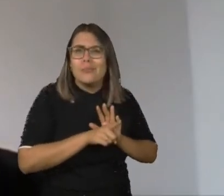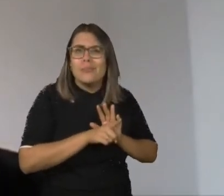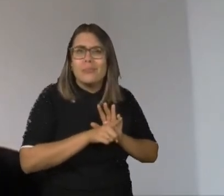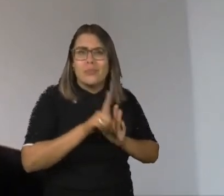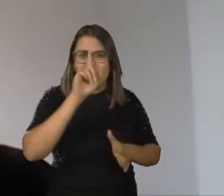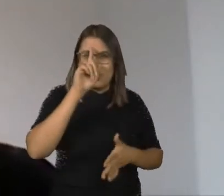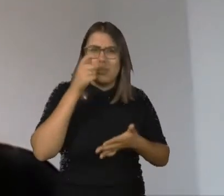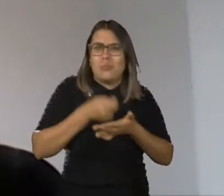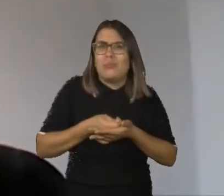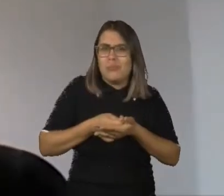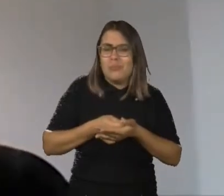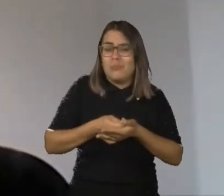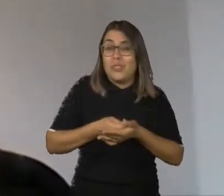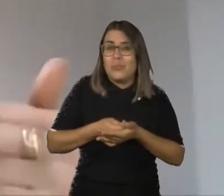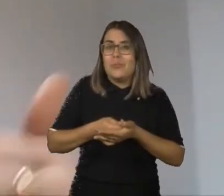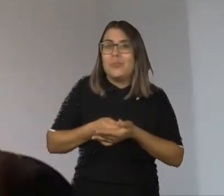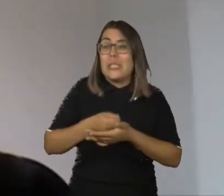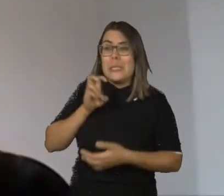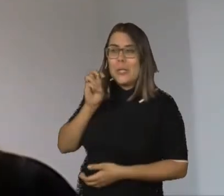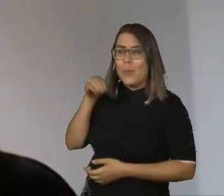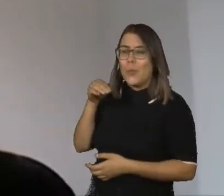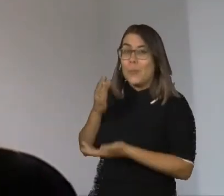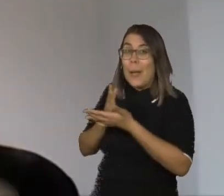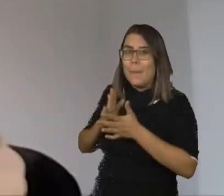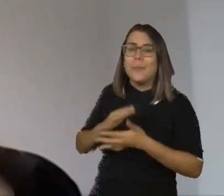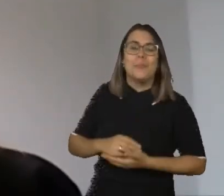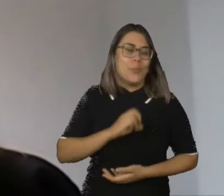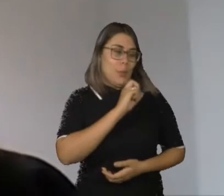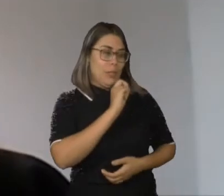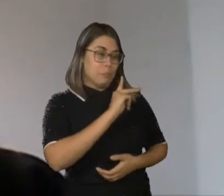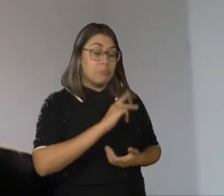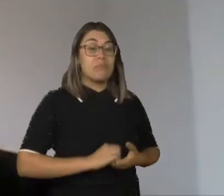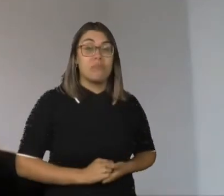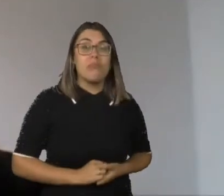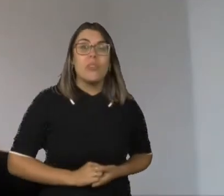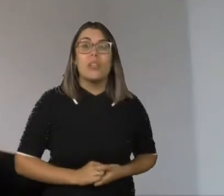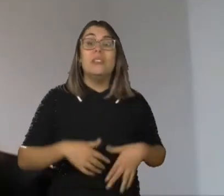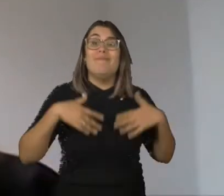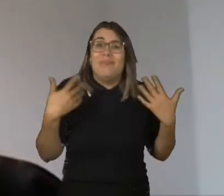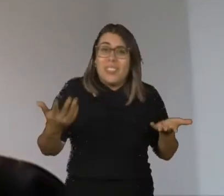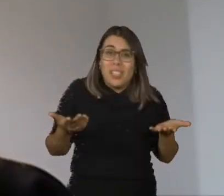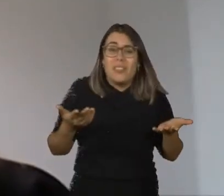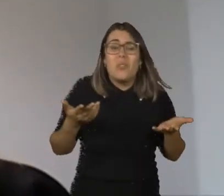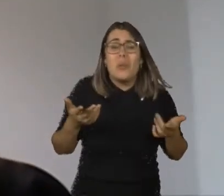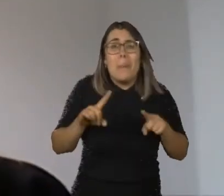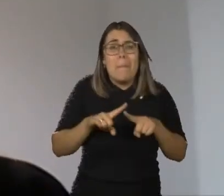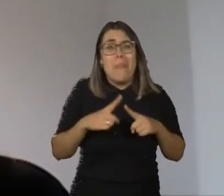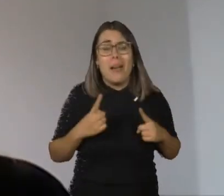Cinco minutos, Karina. Mas, tá bom, mas, nós, essas pesquisas parecem não